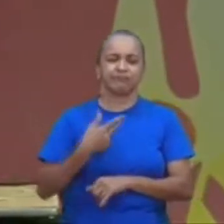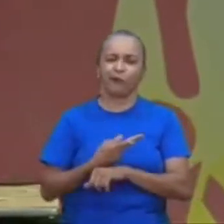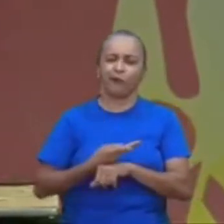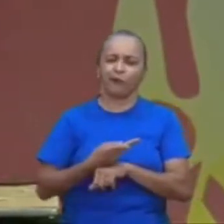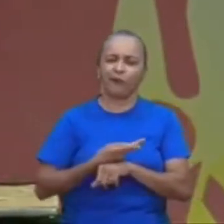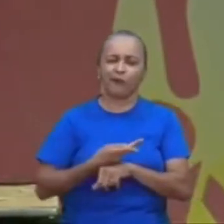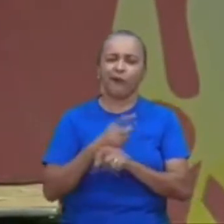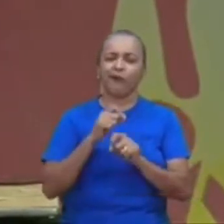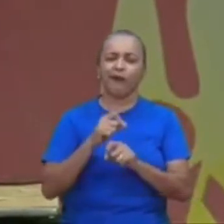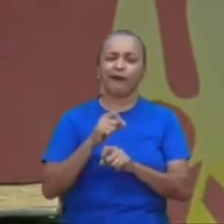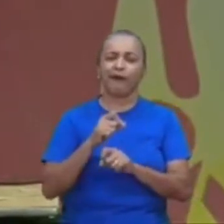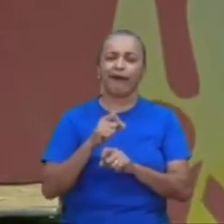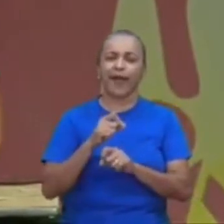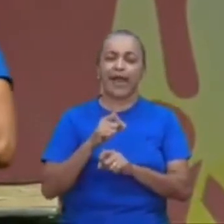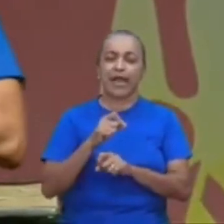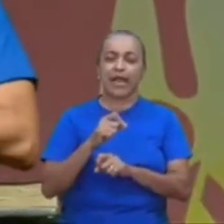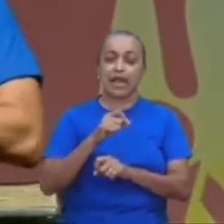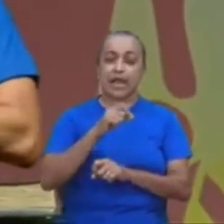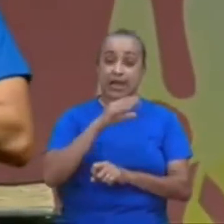crianças